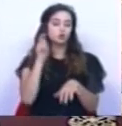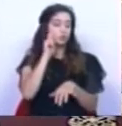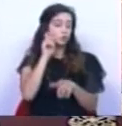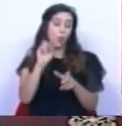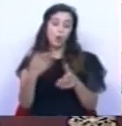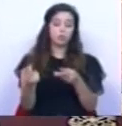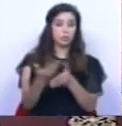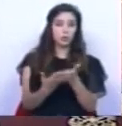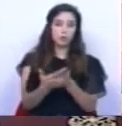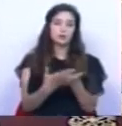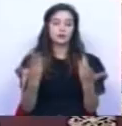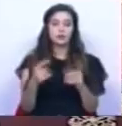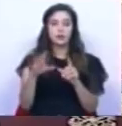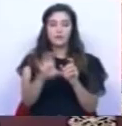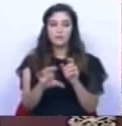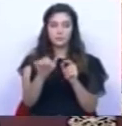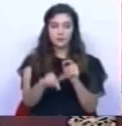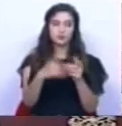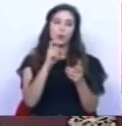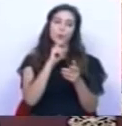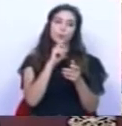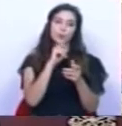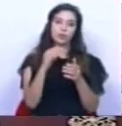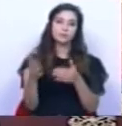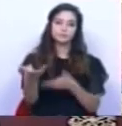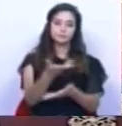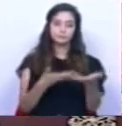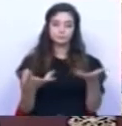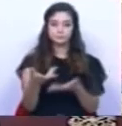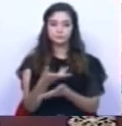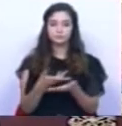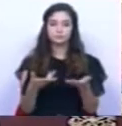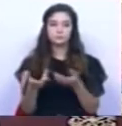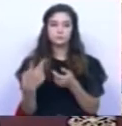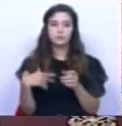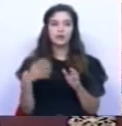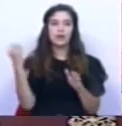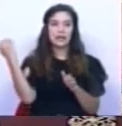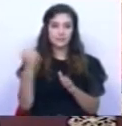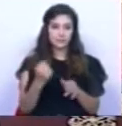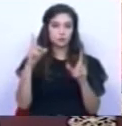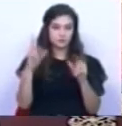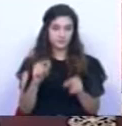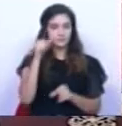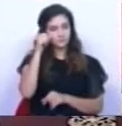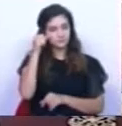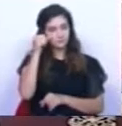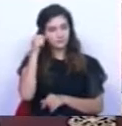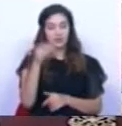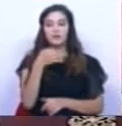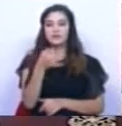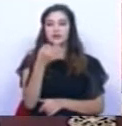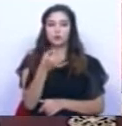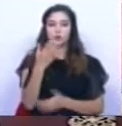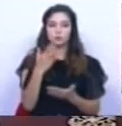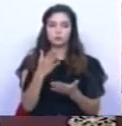esta via pode potenciar as atividades criminosas. Entretanto, o que não falou